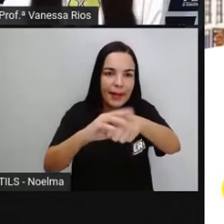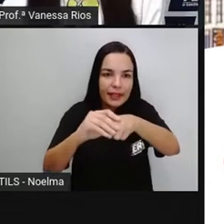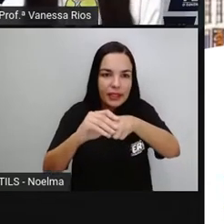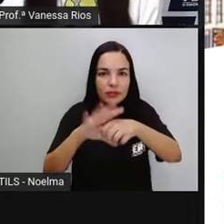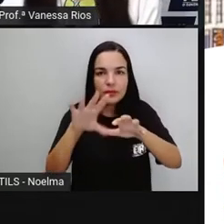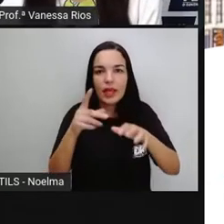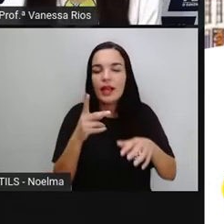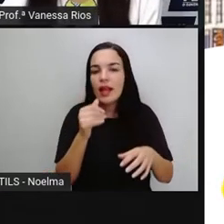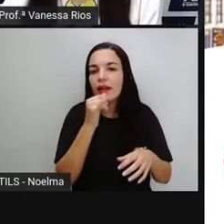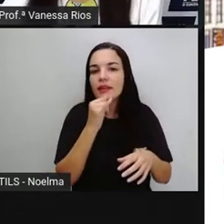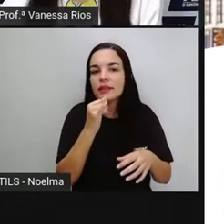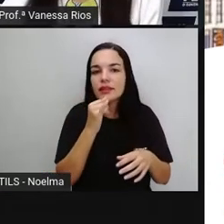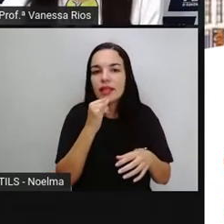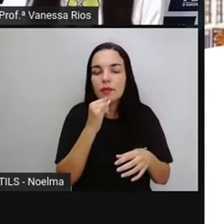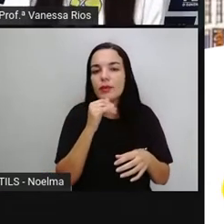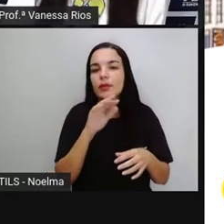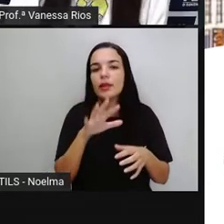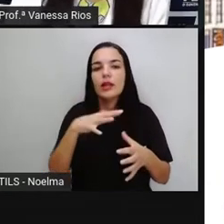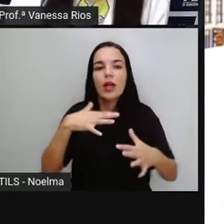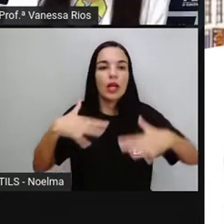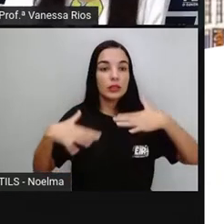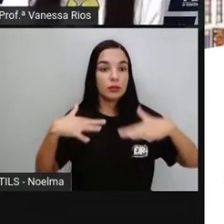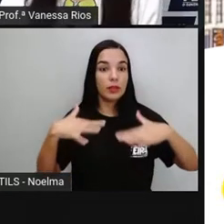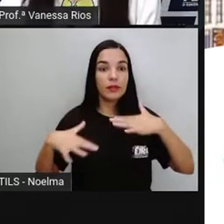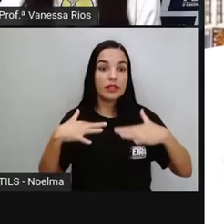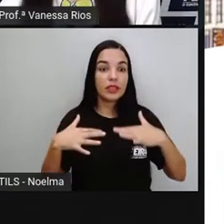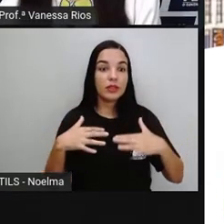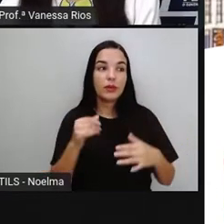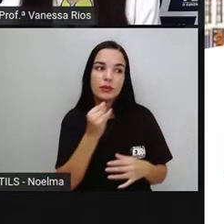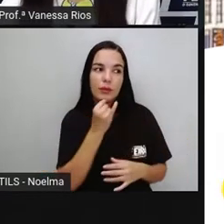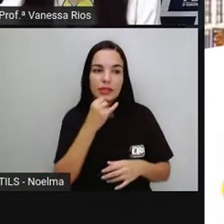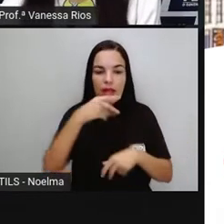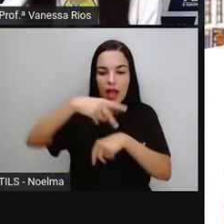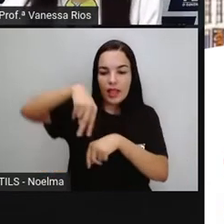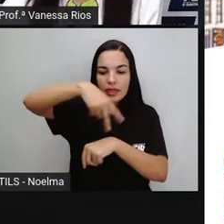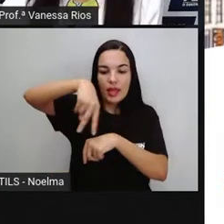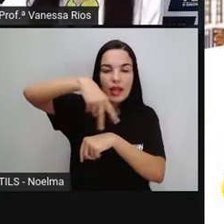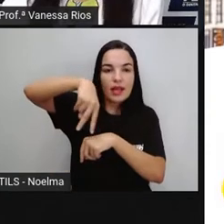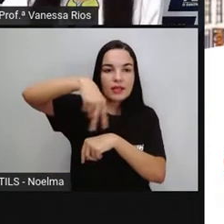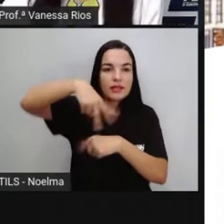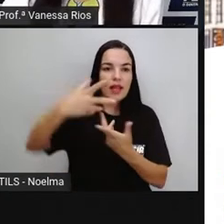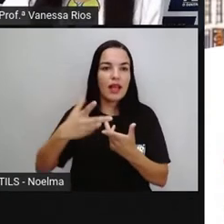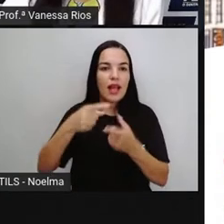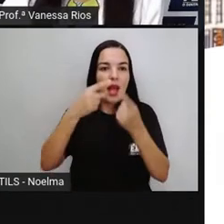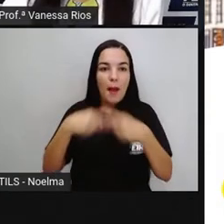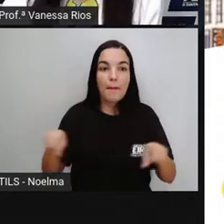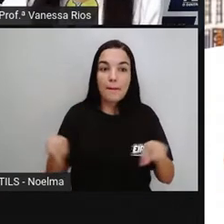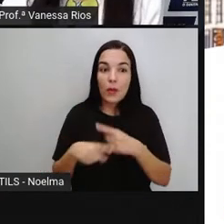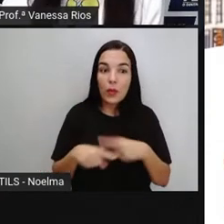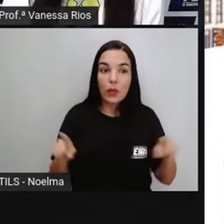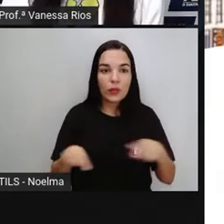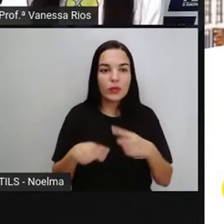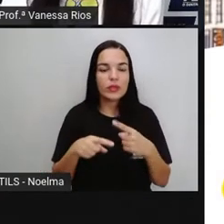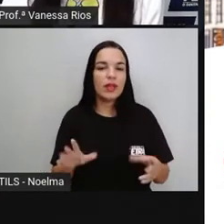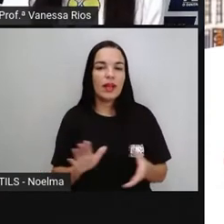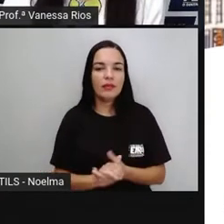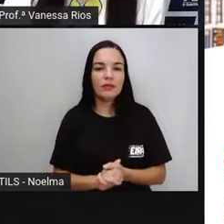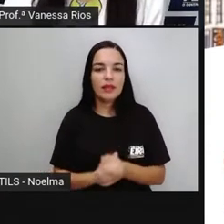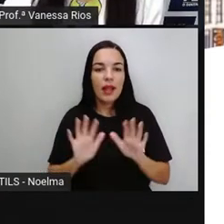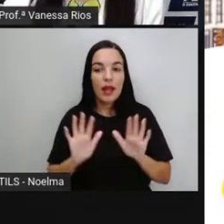como no caso as manifestações, as danças, as músicas e assim por diante. Mas